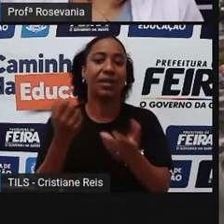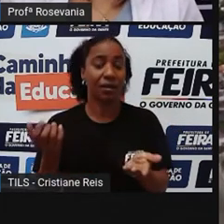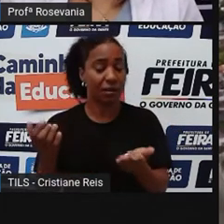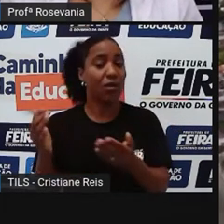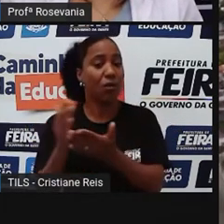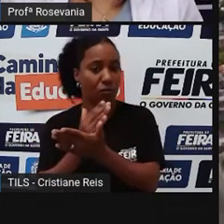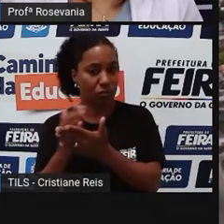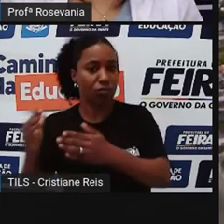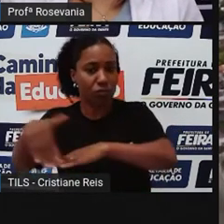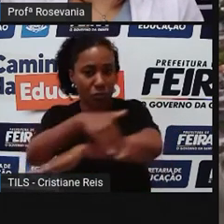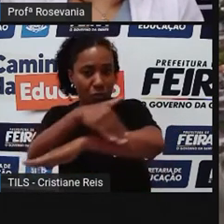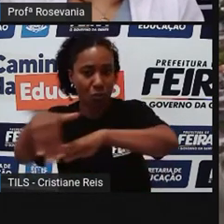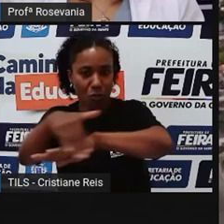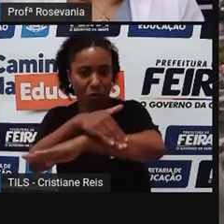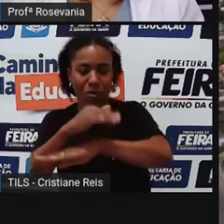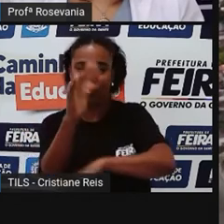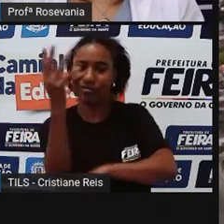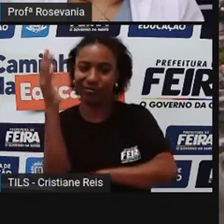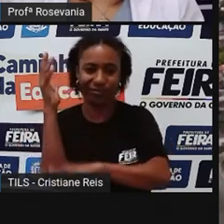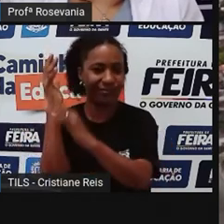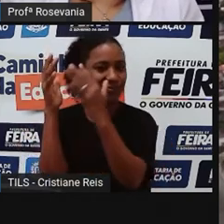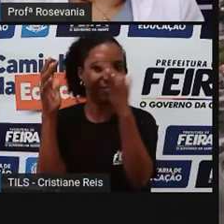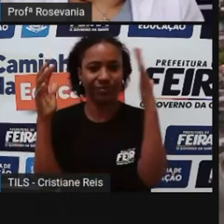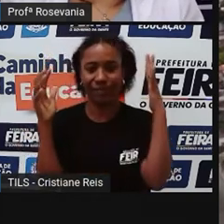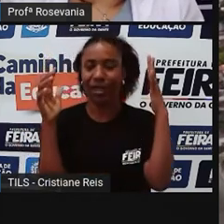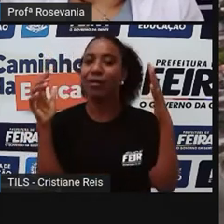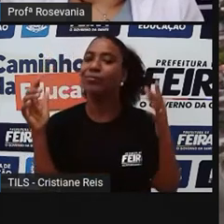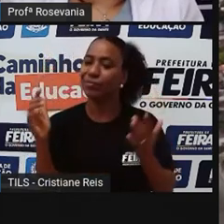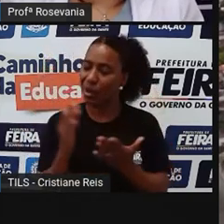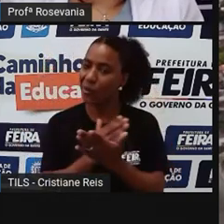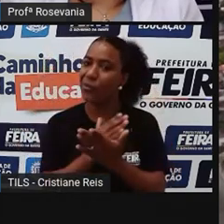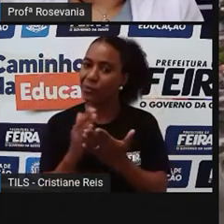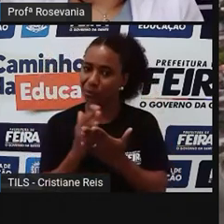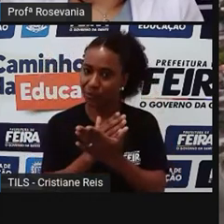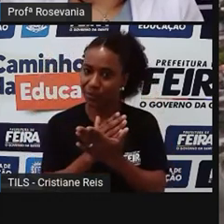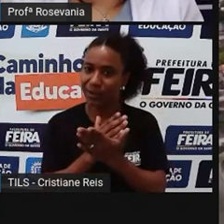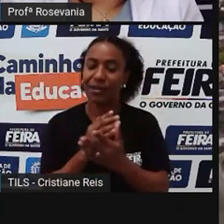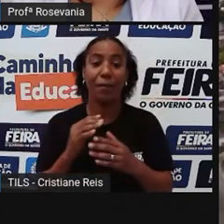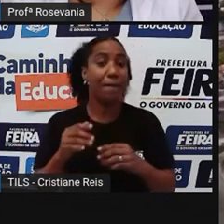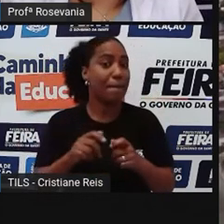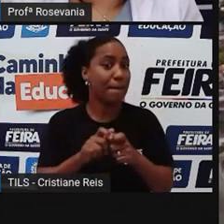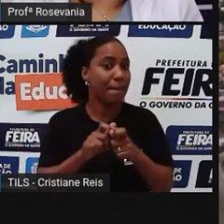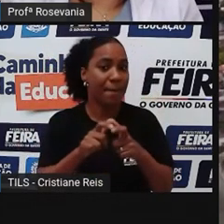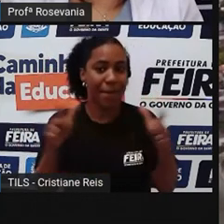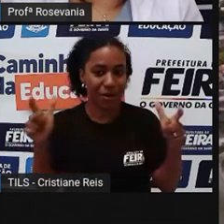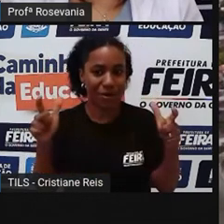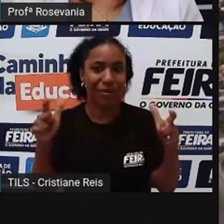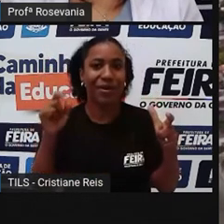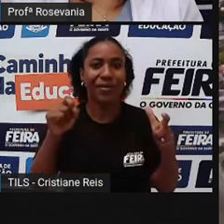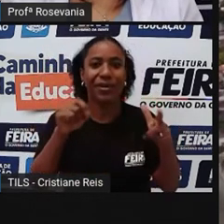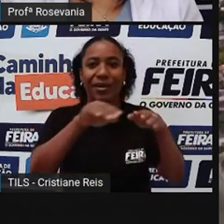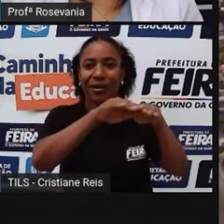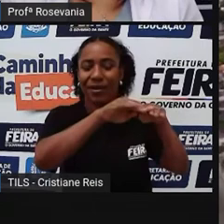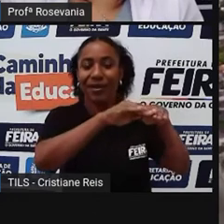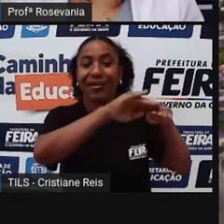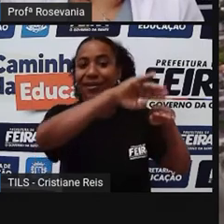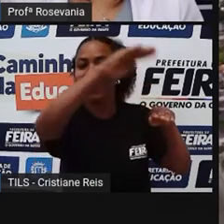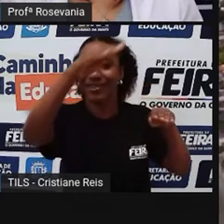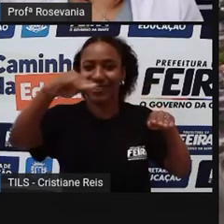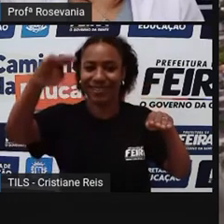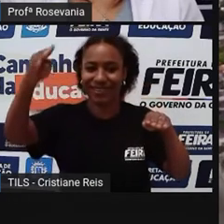construção, é concreto armado. Feira de Santana até também tem esse alinhamento de serras em volta da cidade,